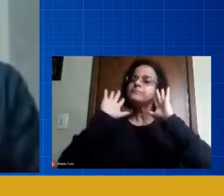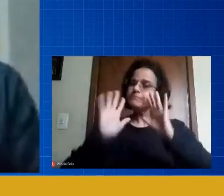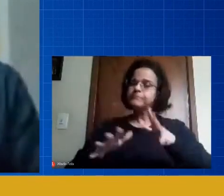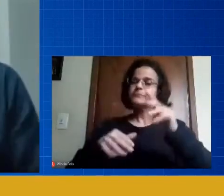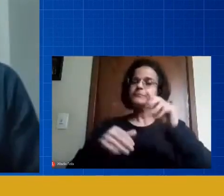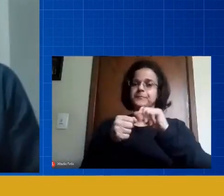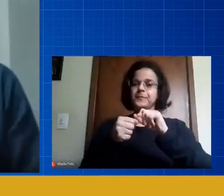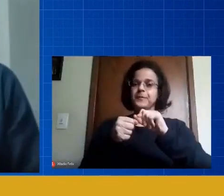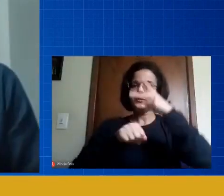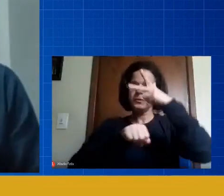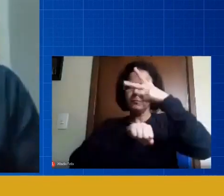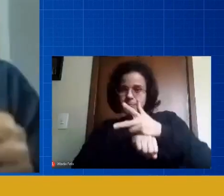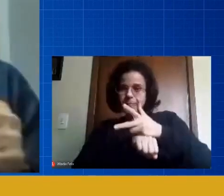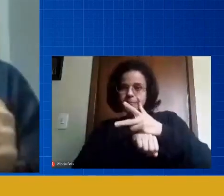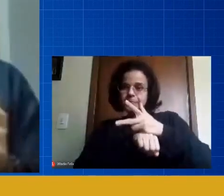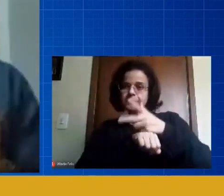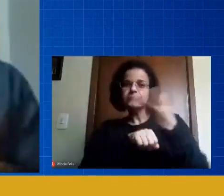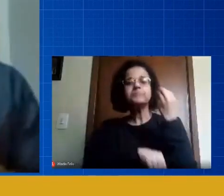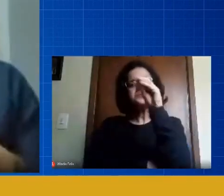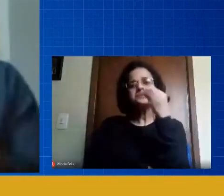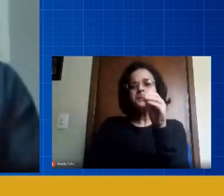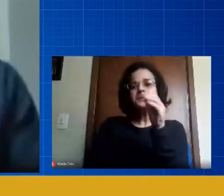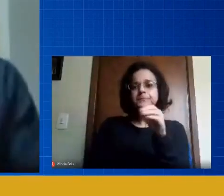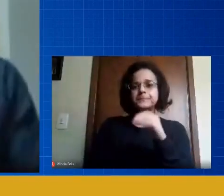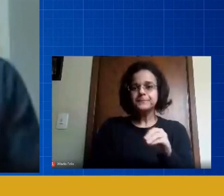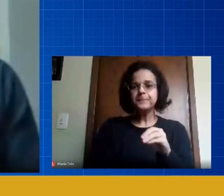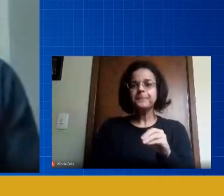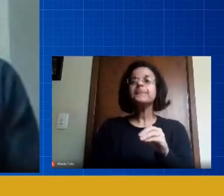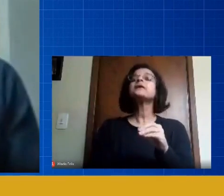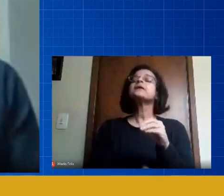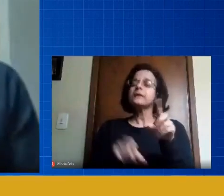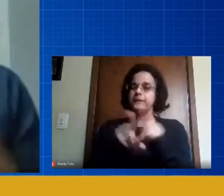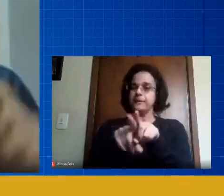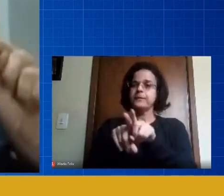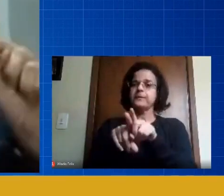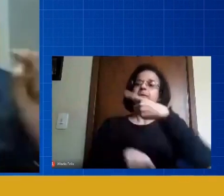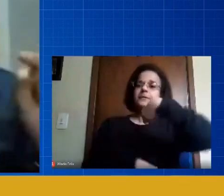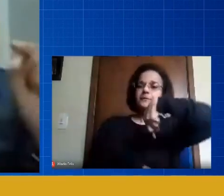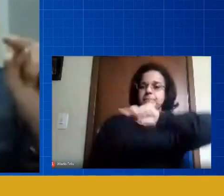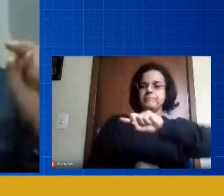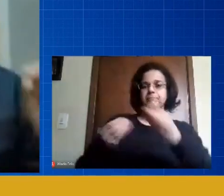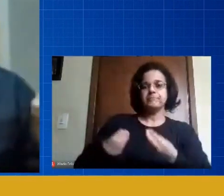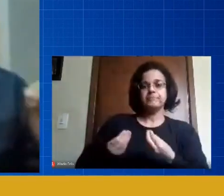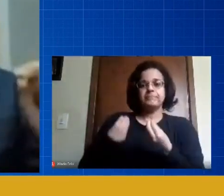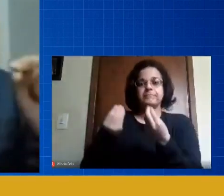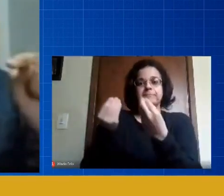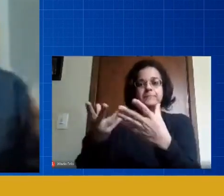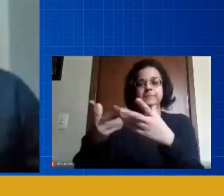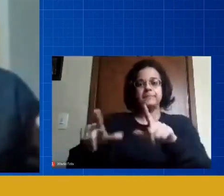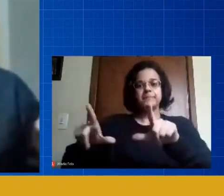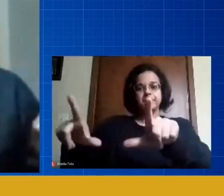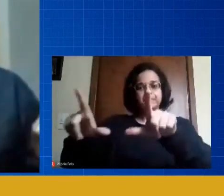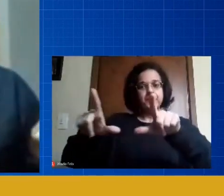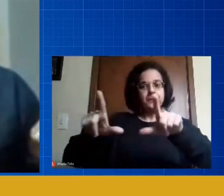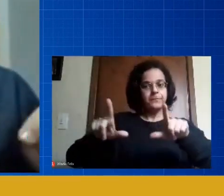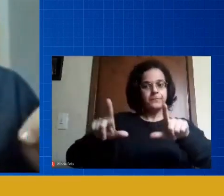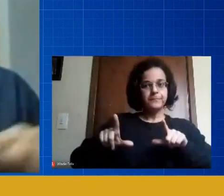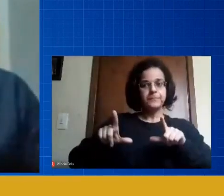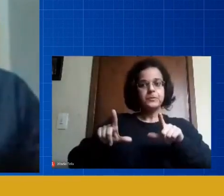todas gravadas lá automaticamente, e nós emitimos um certificado exclusivamente